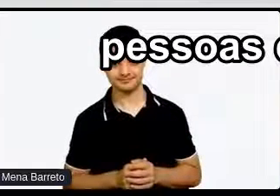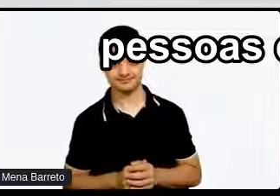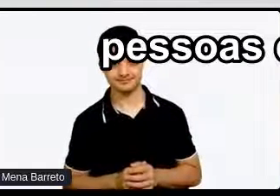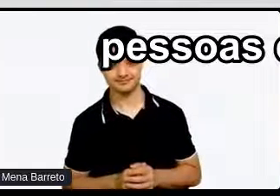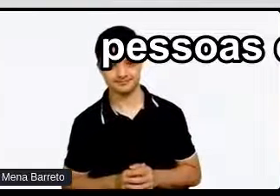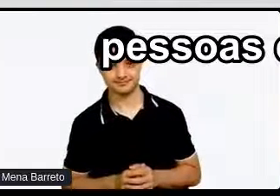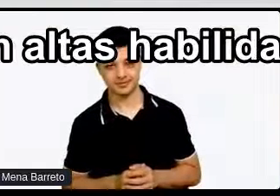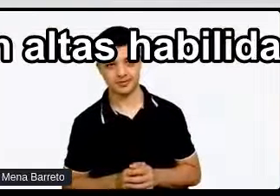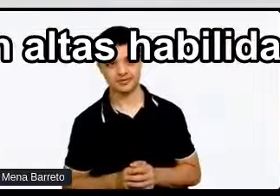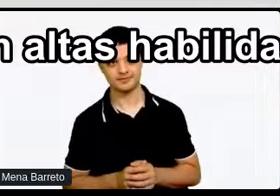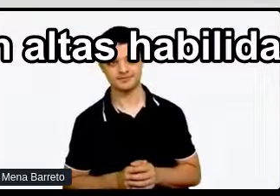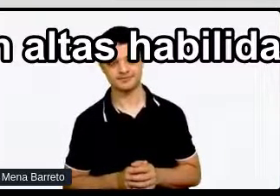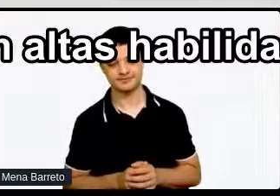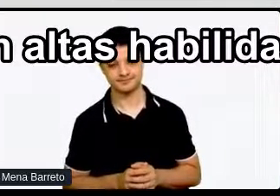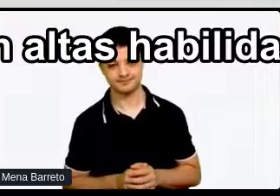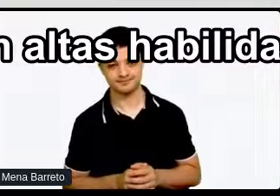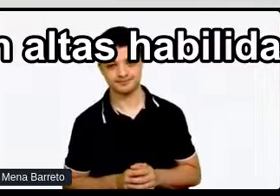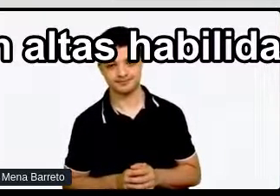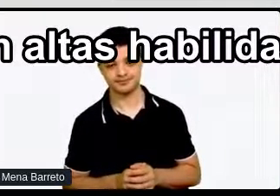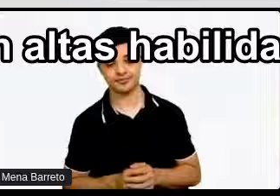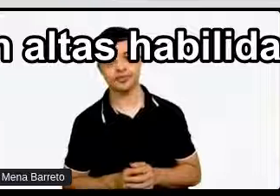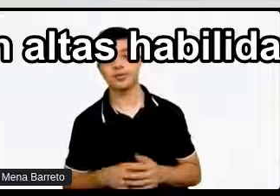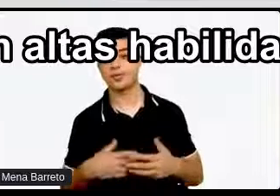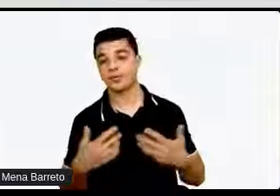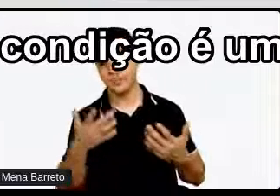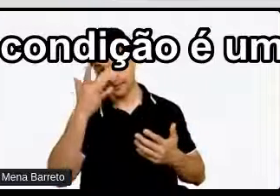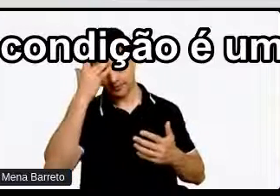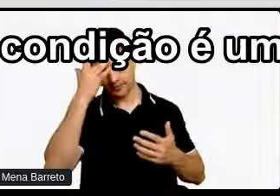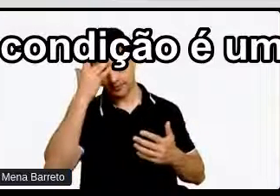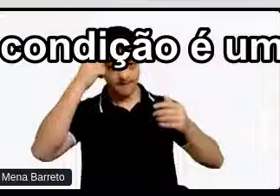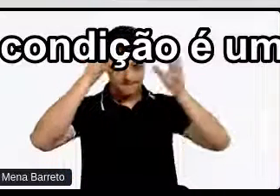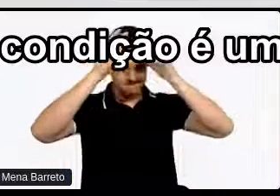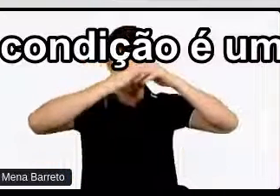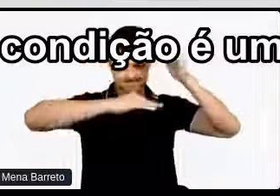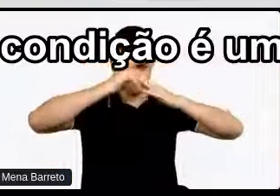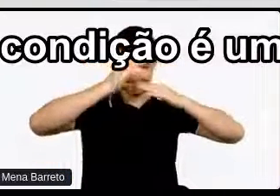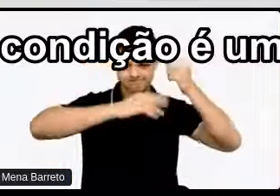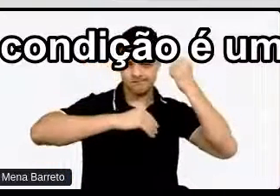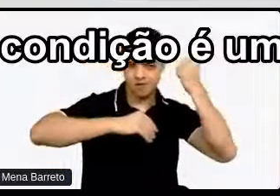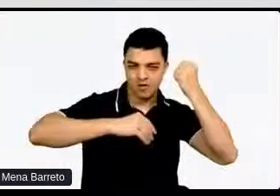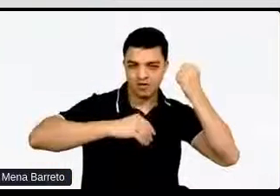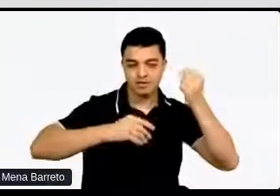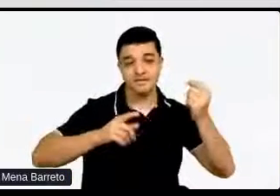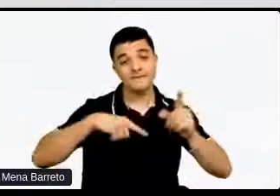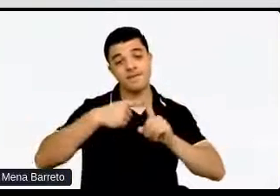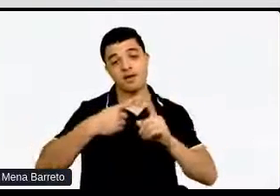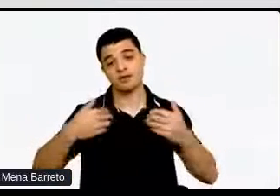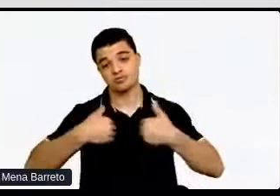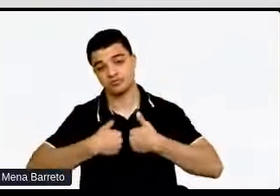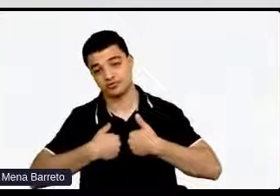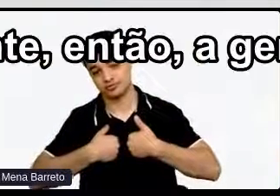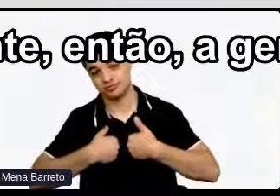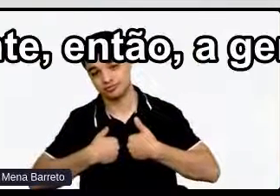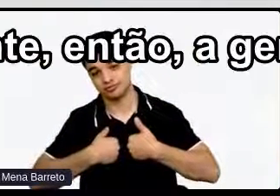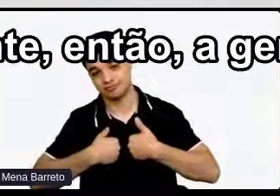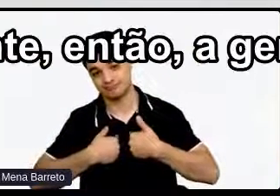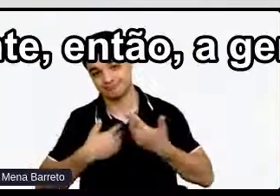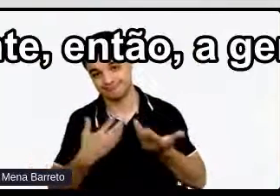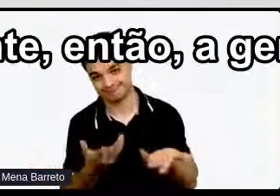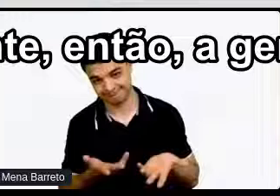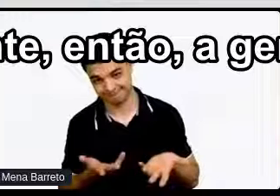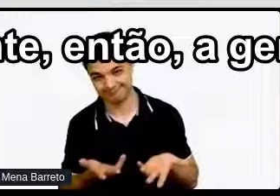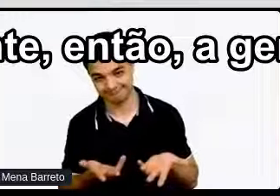Pessoas que são Pessoas com auto-habilidades E são autistas também Então a condição Ela é um pouco Mais complexa O que é